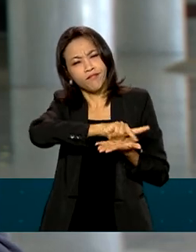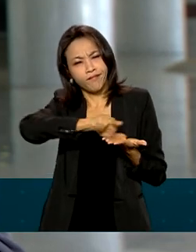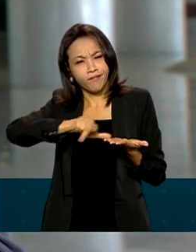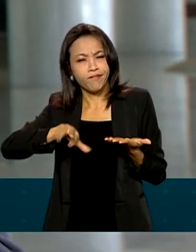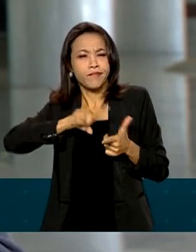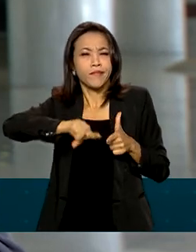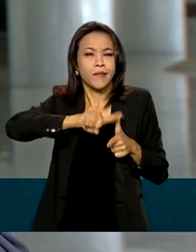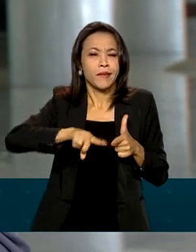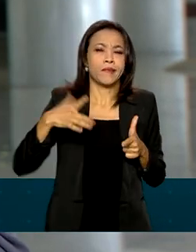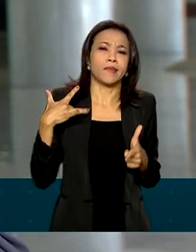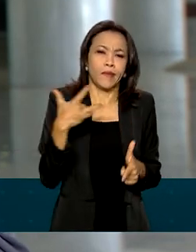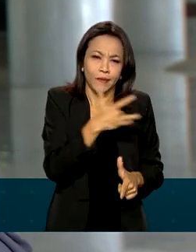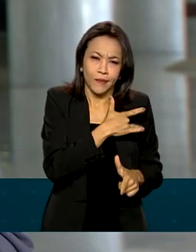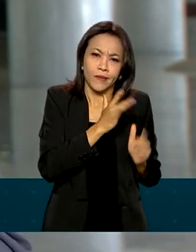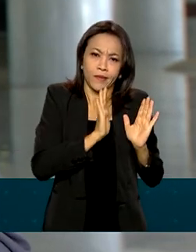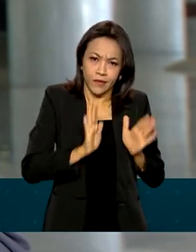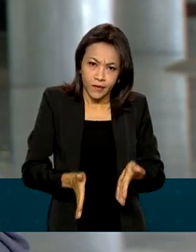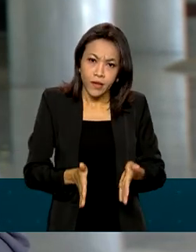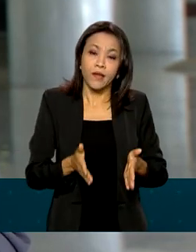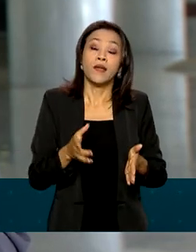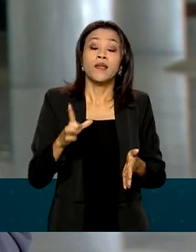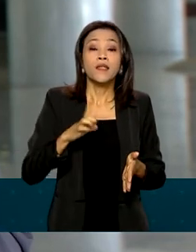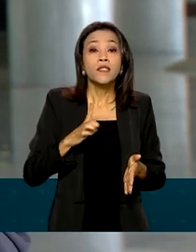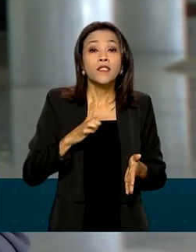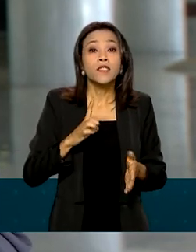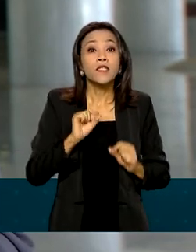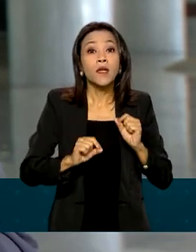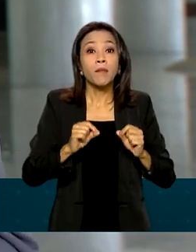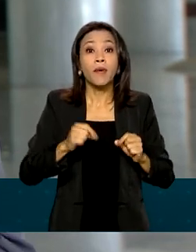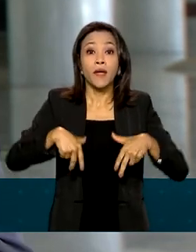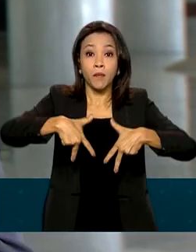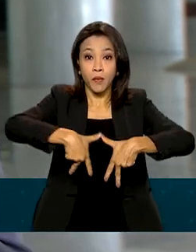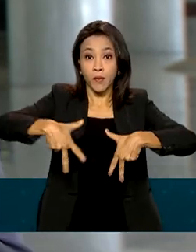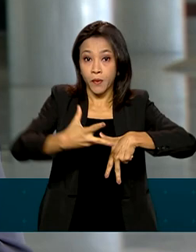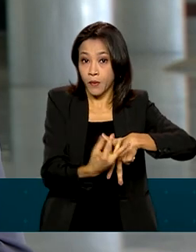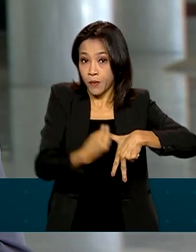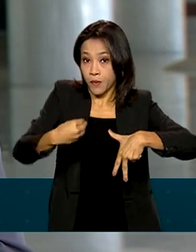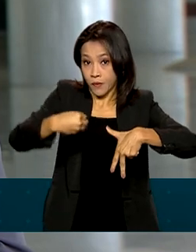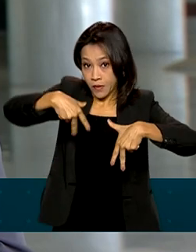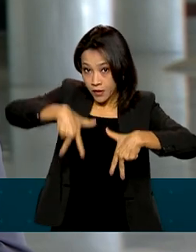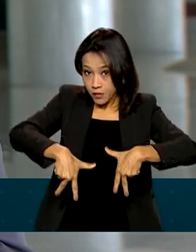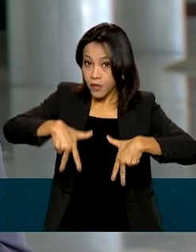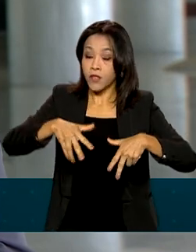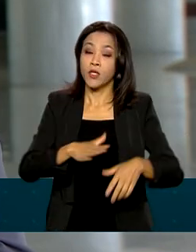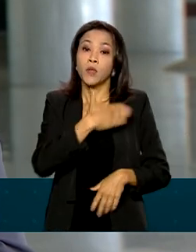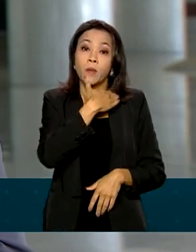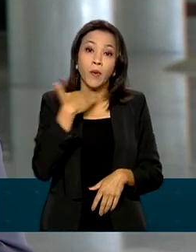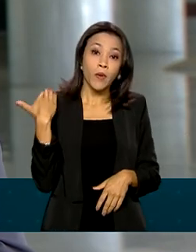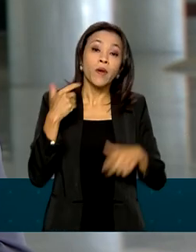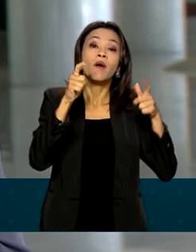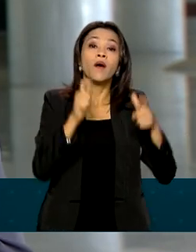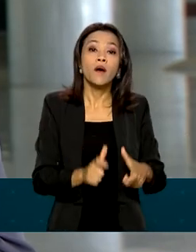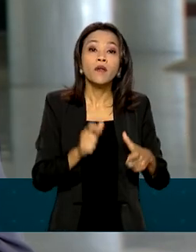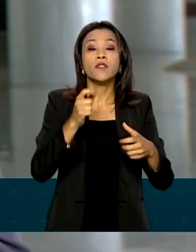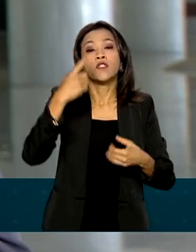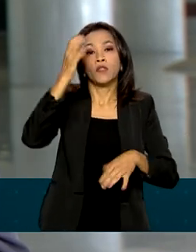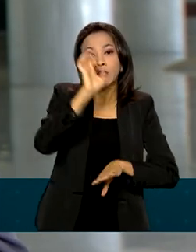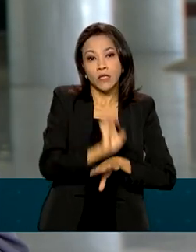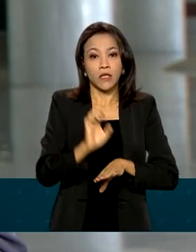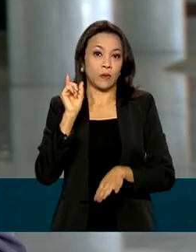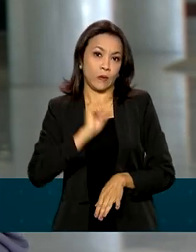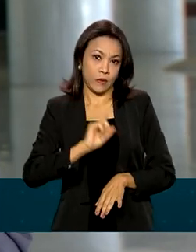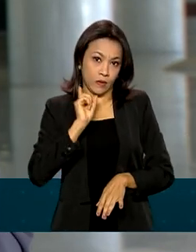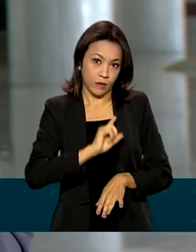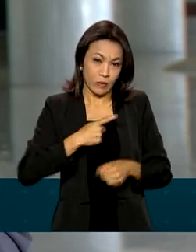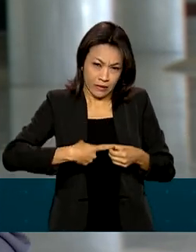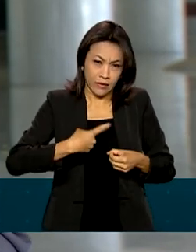de saúde prévios e também já tinha passado por um transplante. Ele morreu na cidade de Campo dos Goitacazes, no Rio de Janeiro. E o Ministério da